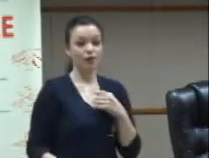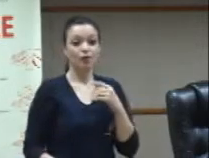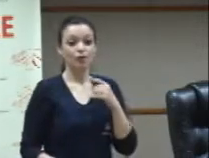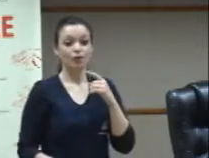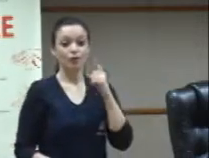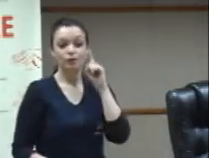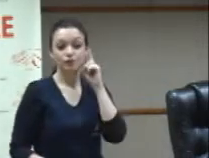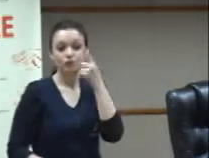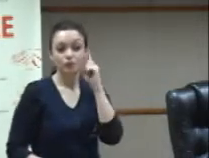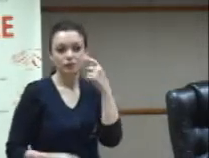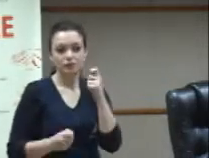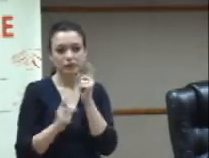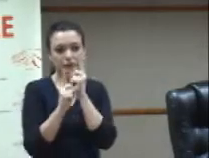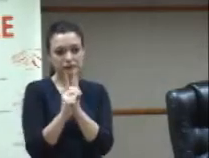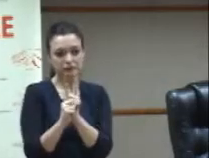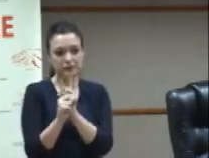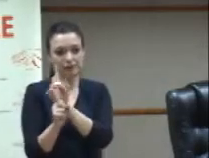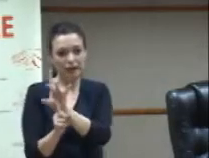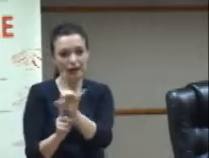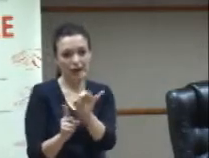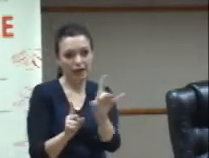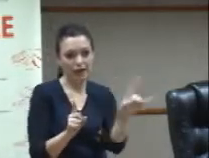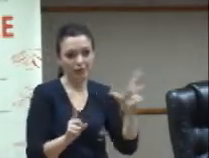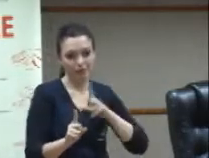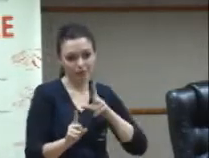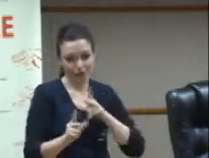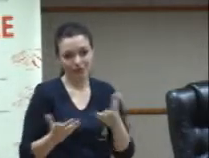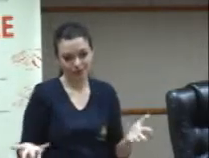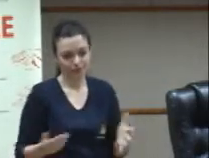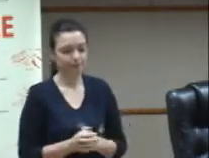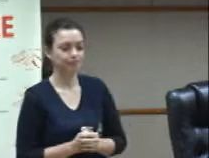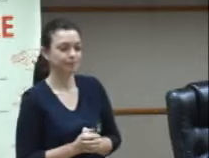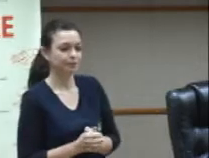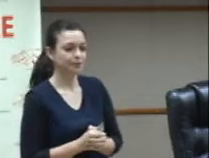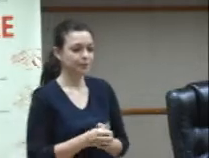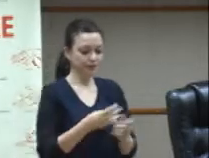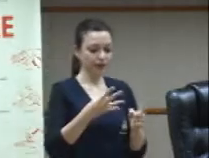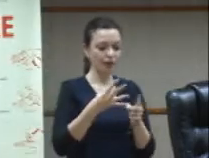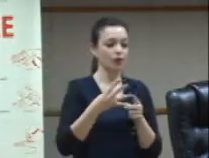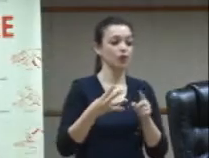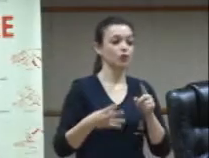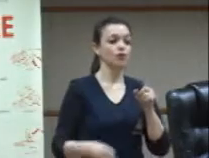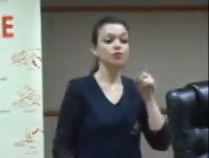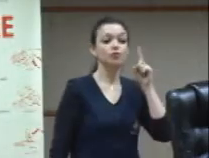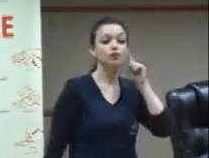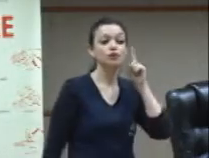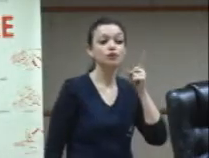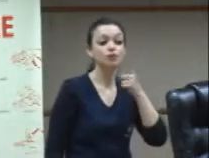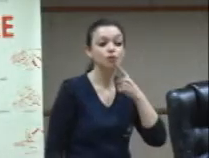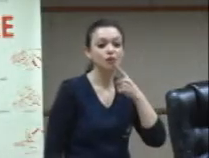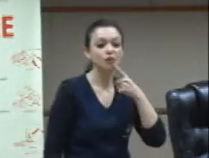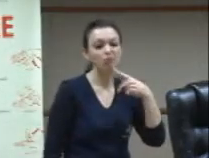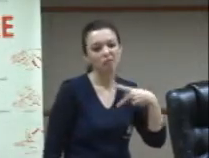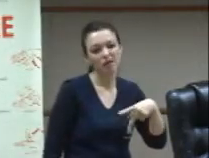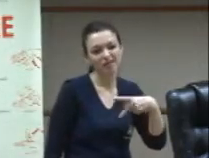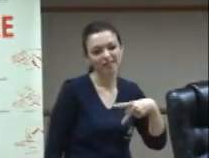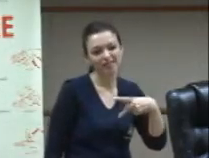torna um pouco mais complexa o surdo hipoacússico que é chamado de surdo do Paraguai